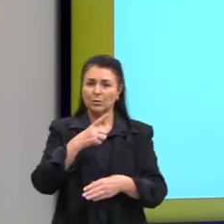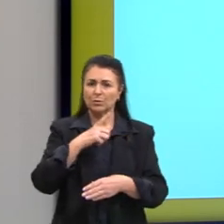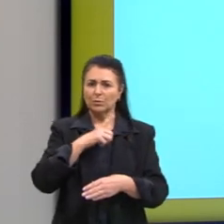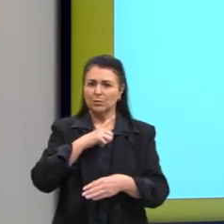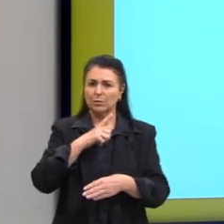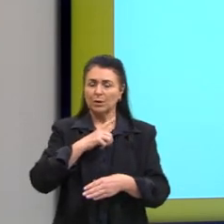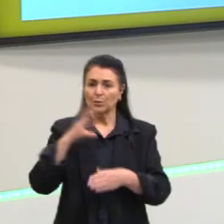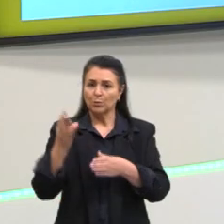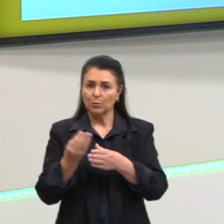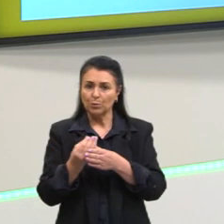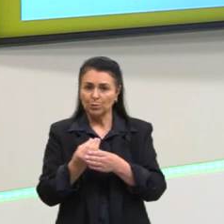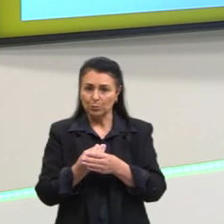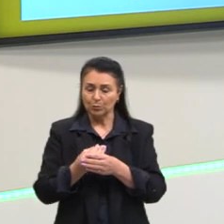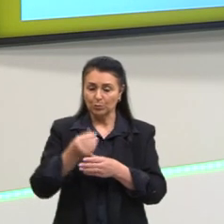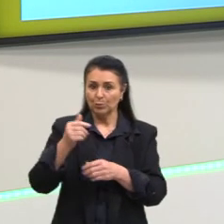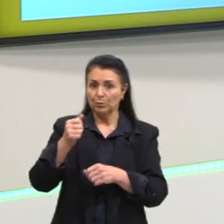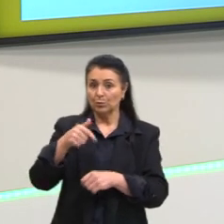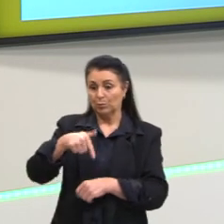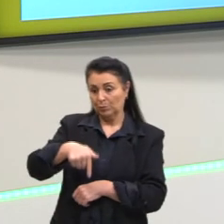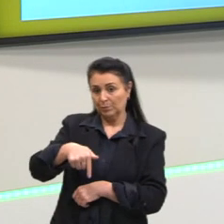o conjunto dos números racionais.